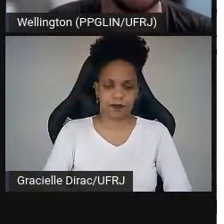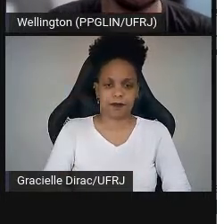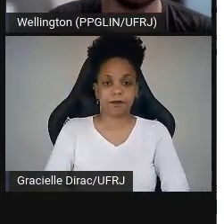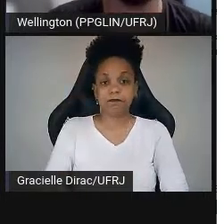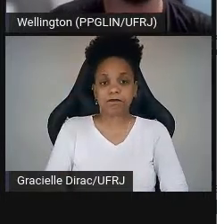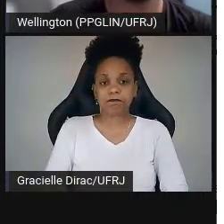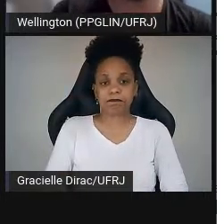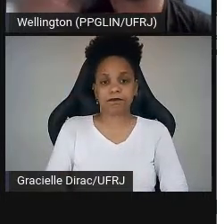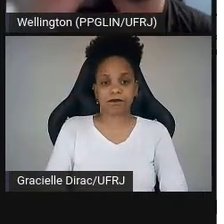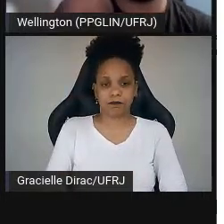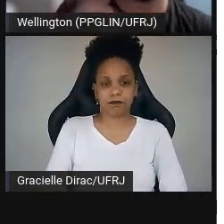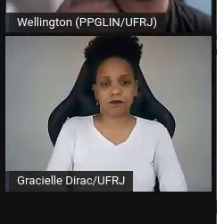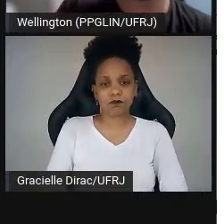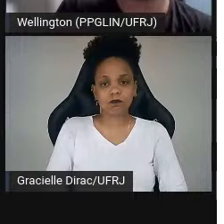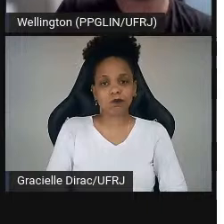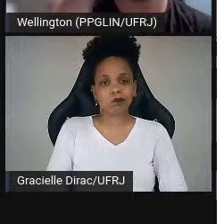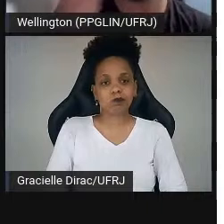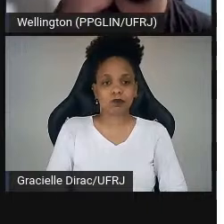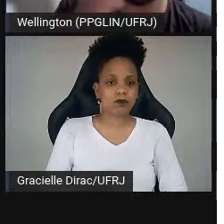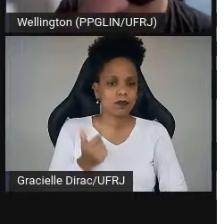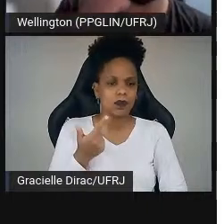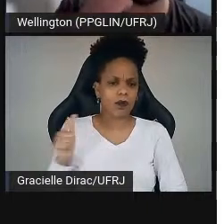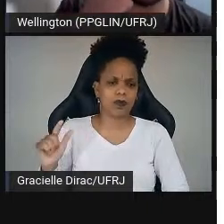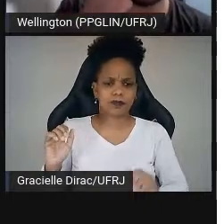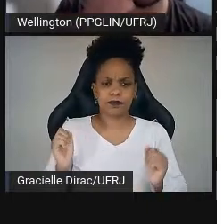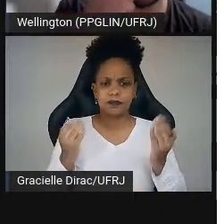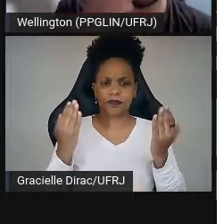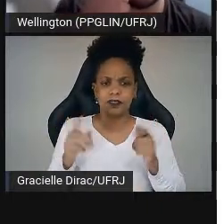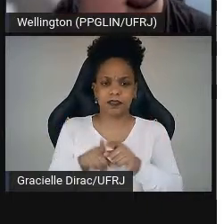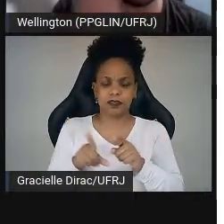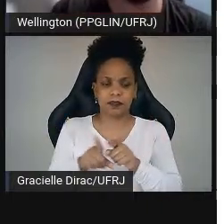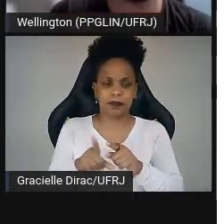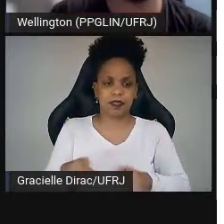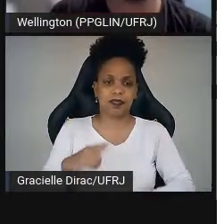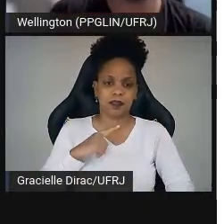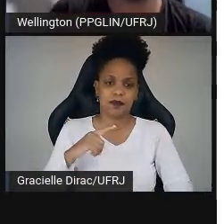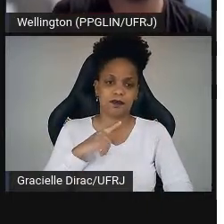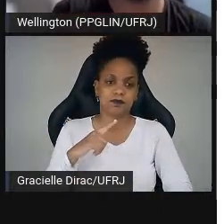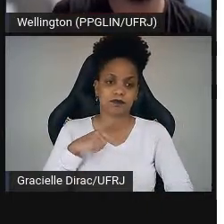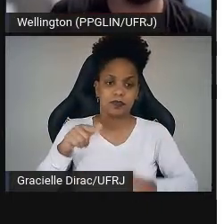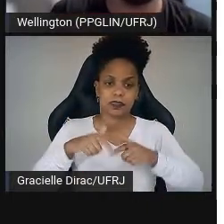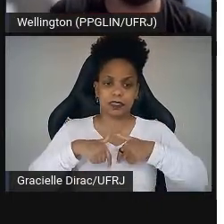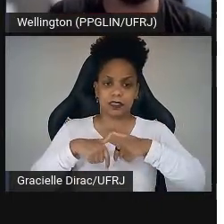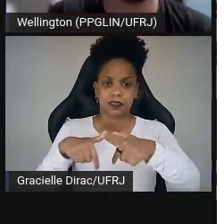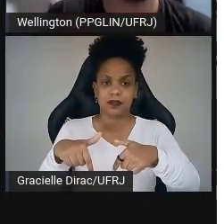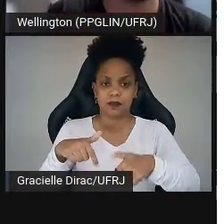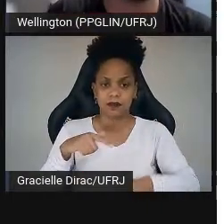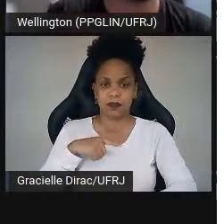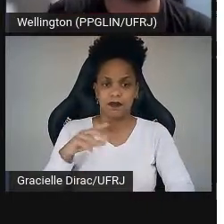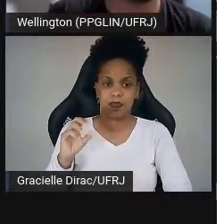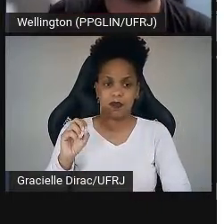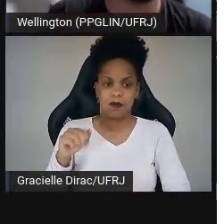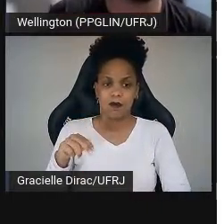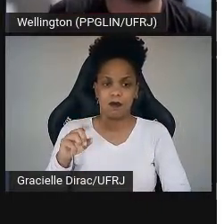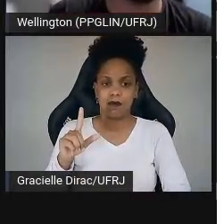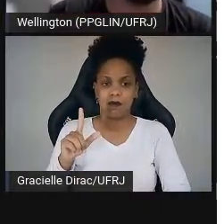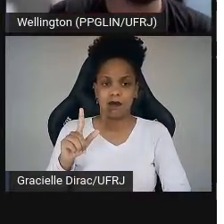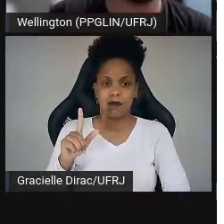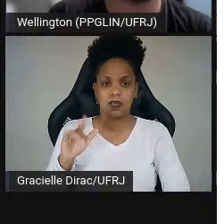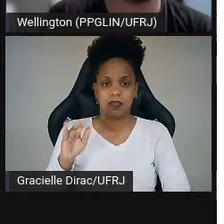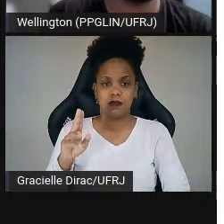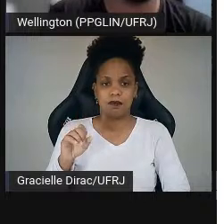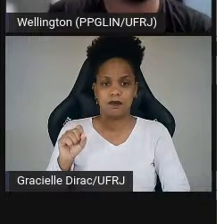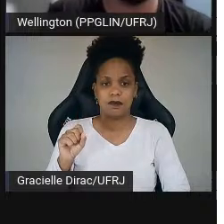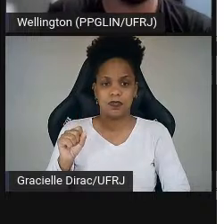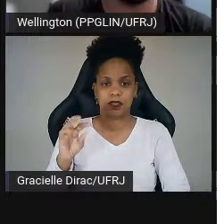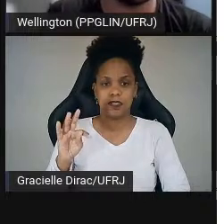E aí, nós também temos outros eventos dos quais cuidamos, um deles é o On Linguistics, que é focado em